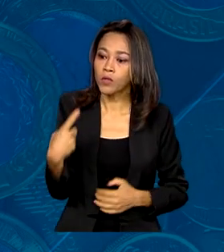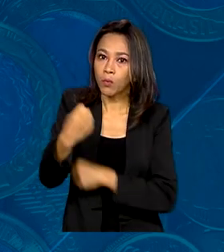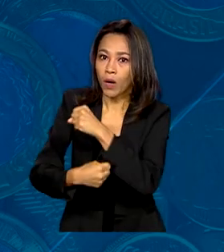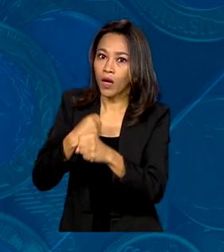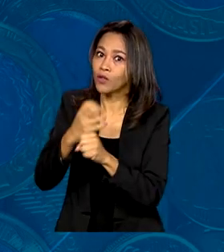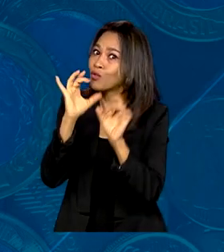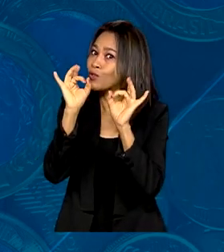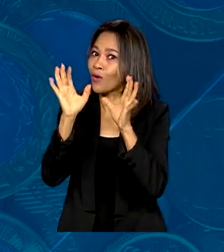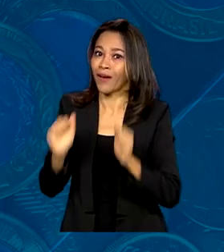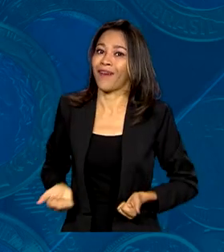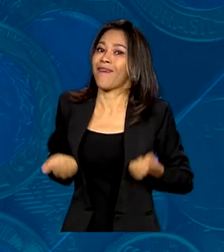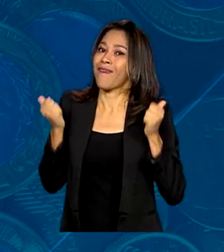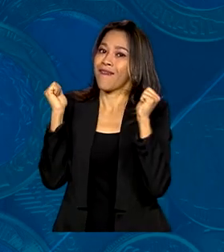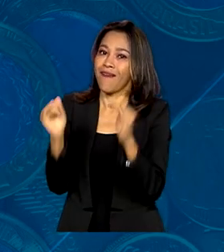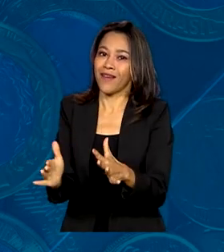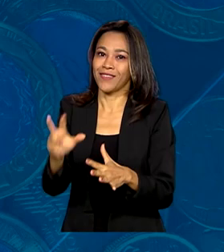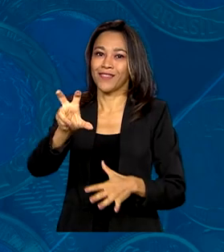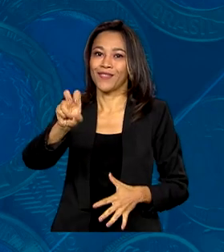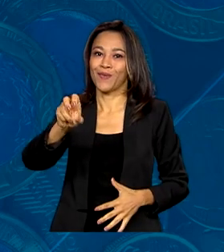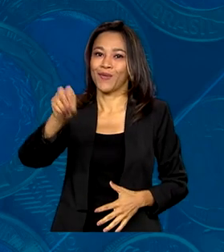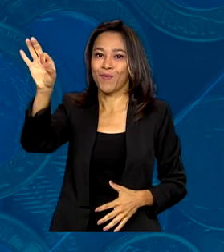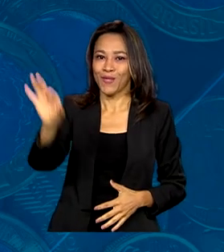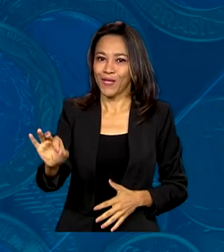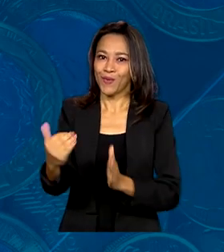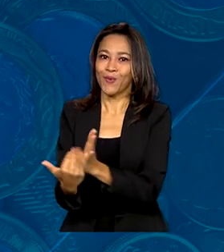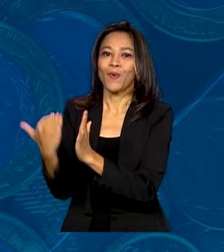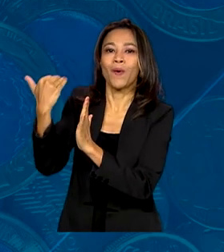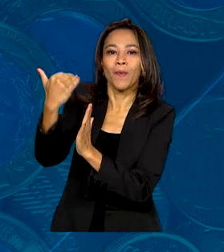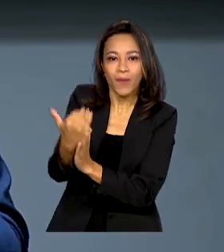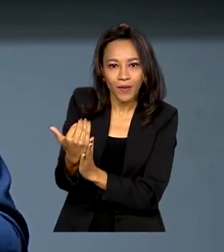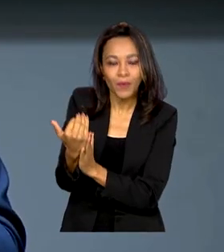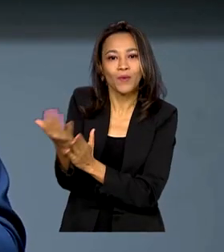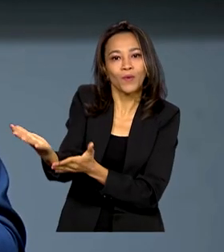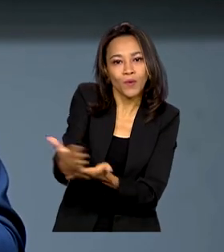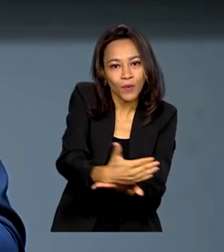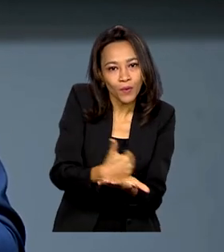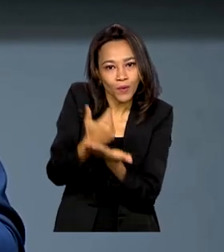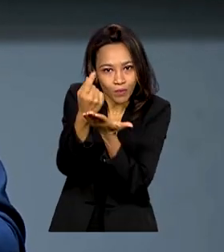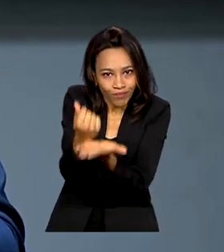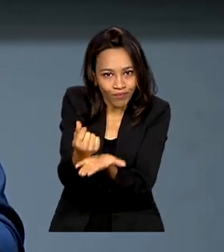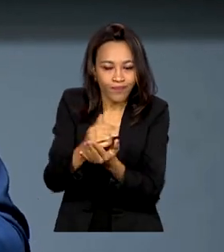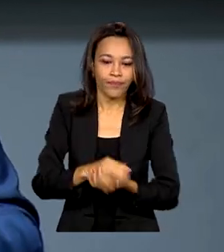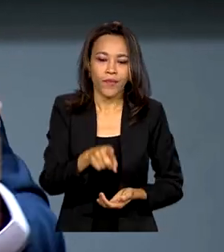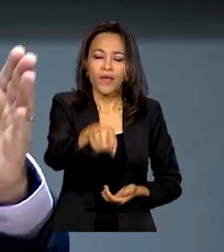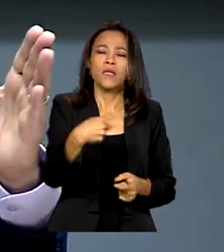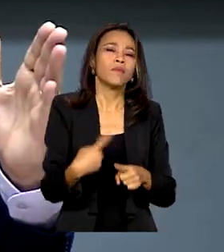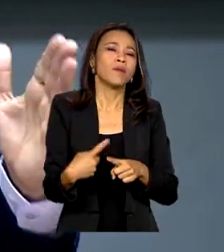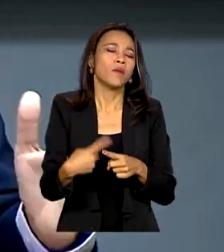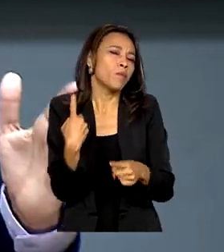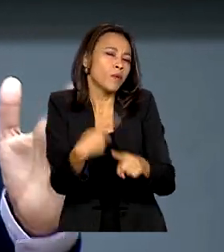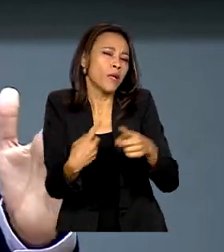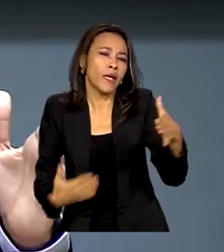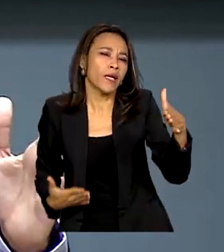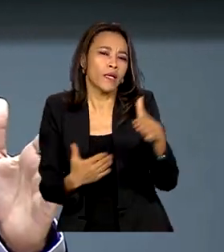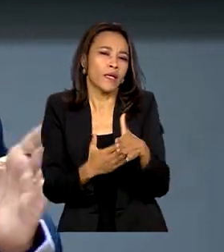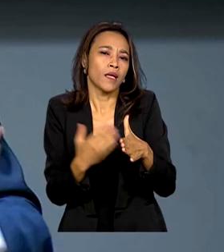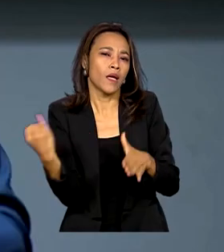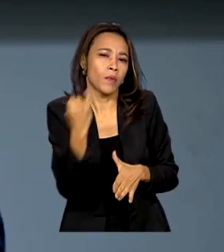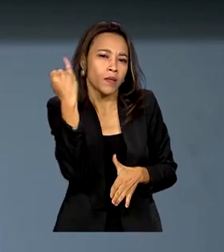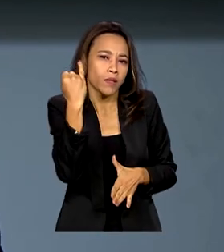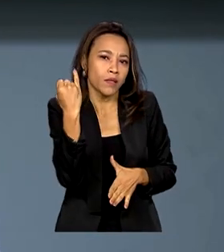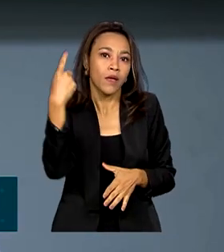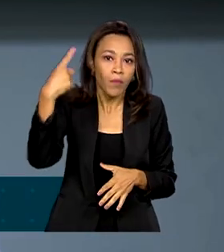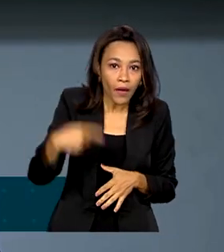só poderá gastar 50% do aumento da receita. Por que essa limitação é importante? Porque é o colchão que você